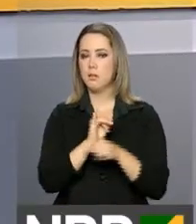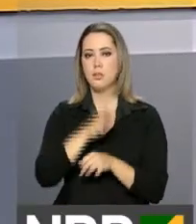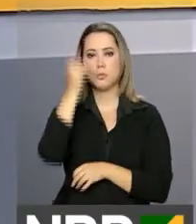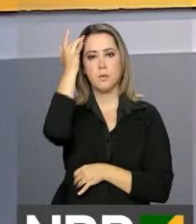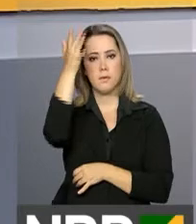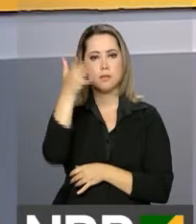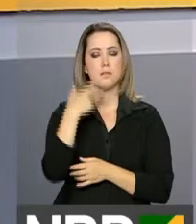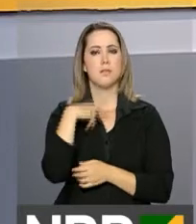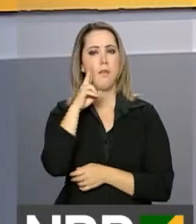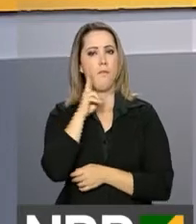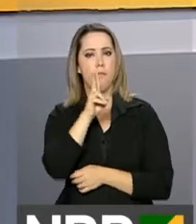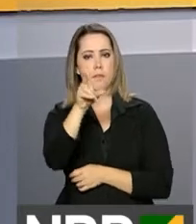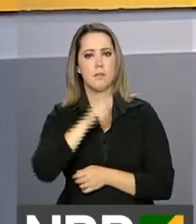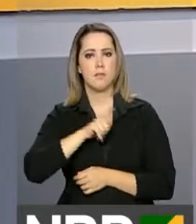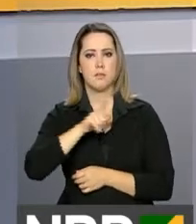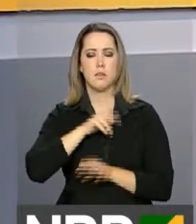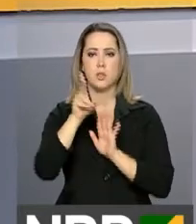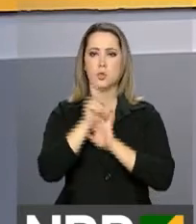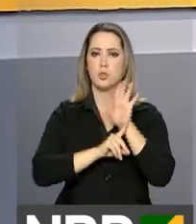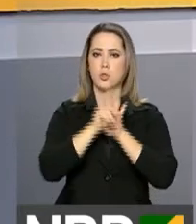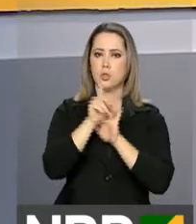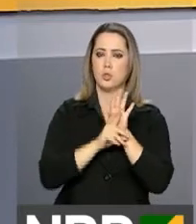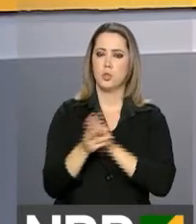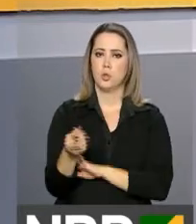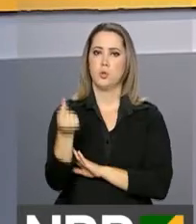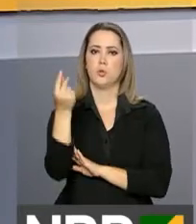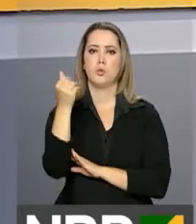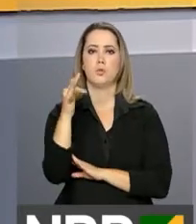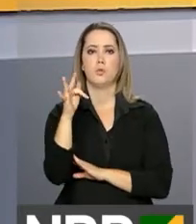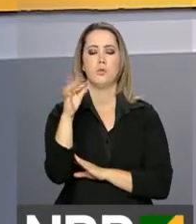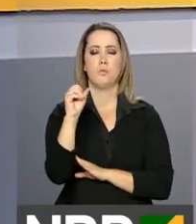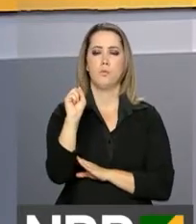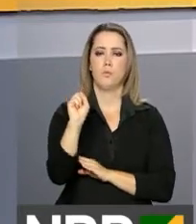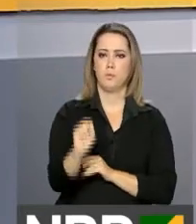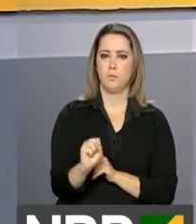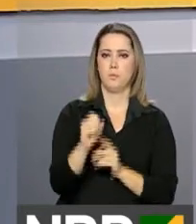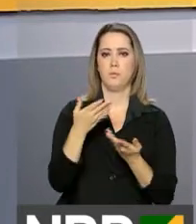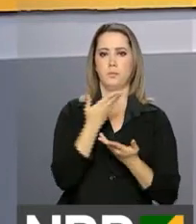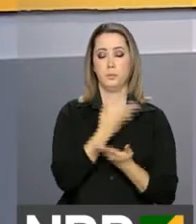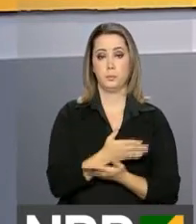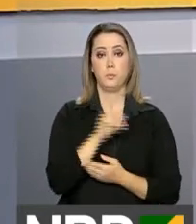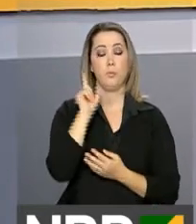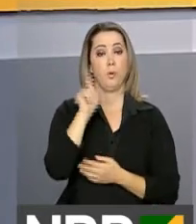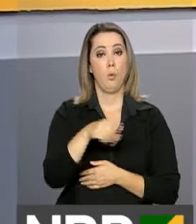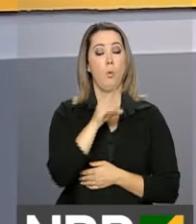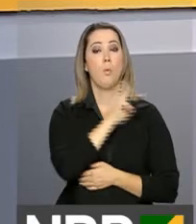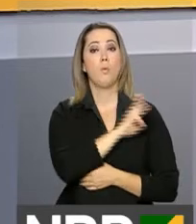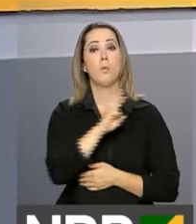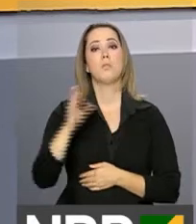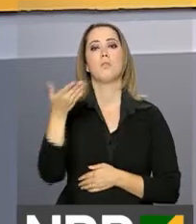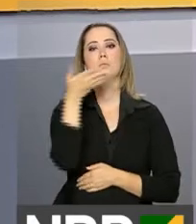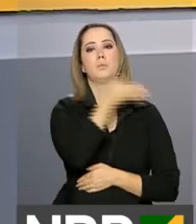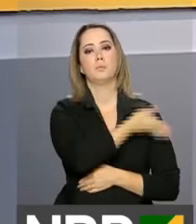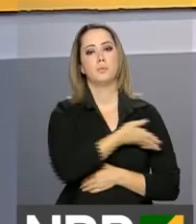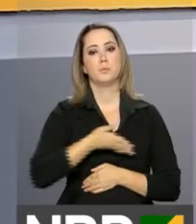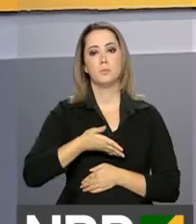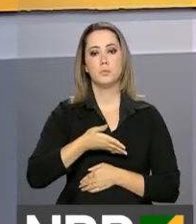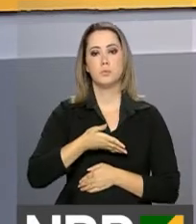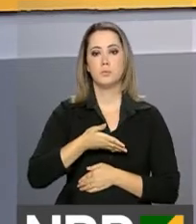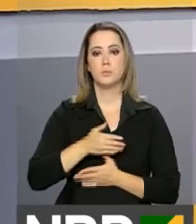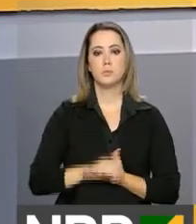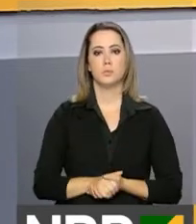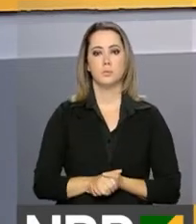atendimento e as consultas dos trabalhadores que têm direito ao pagamento de conta inativa do FGTS. O endereço é www